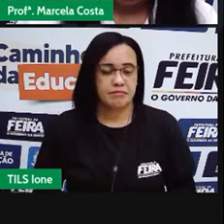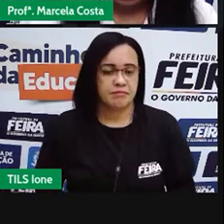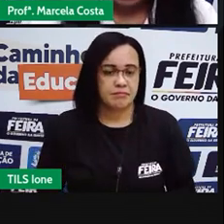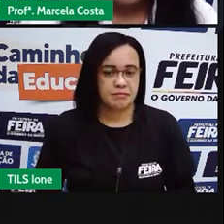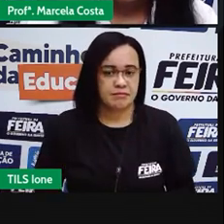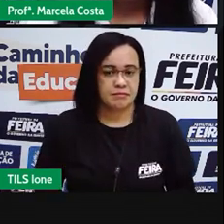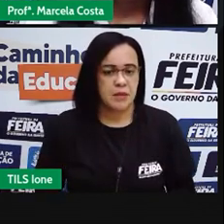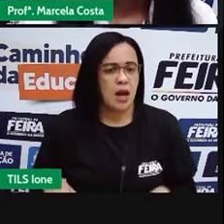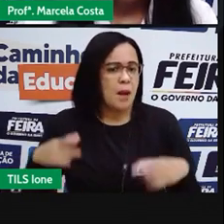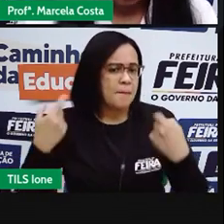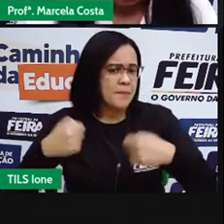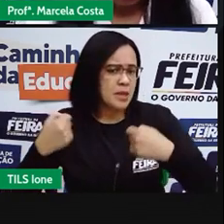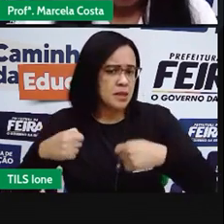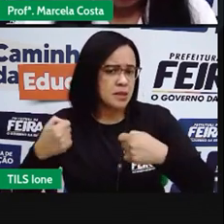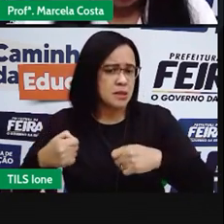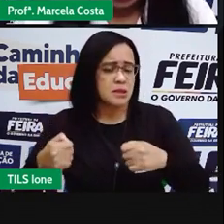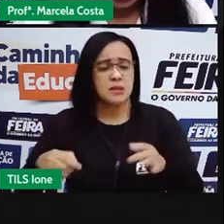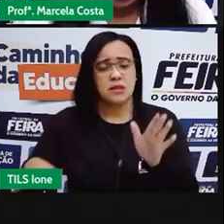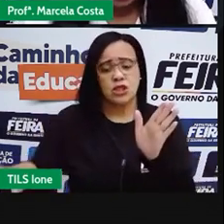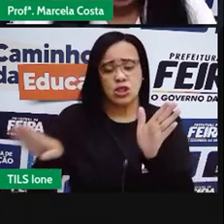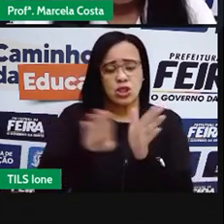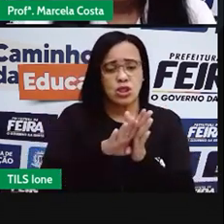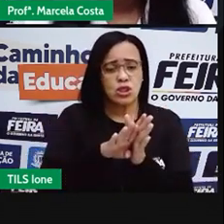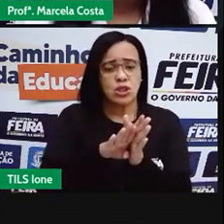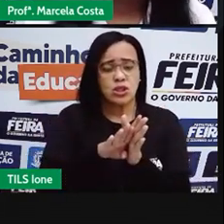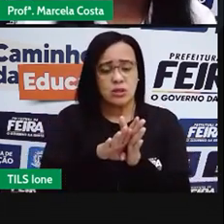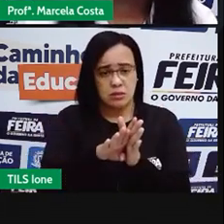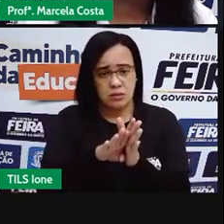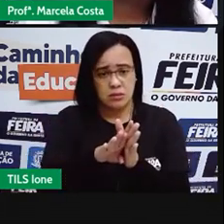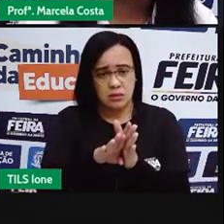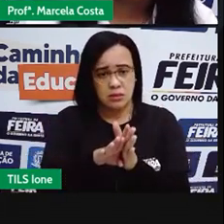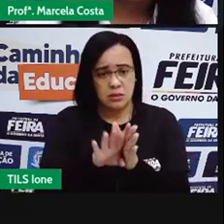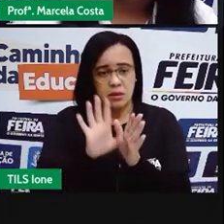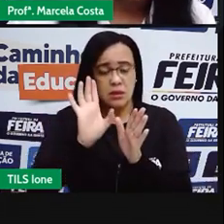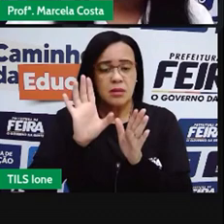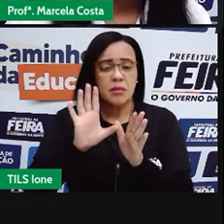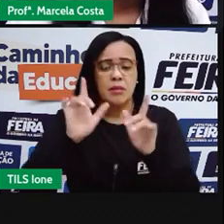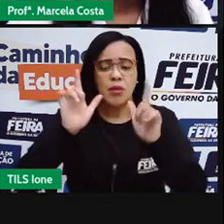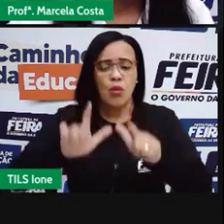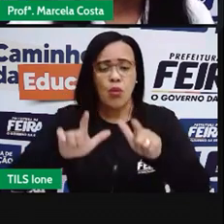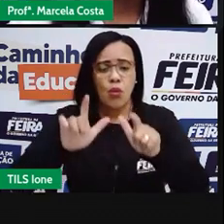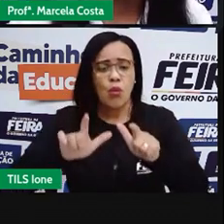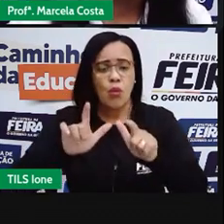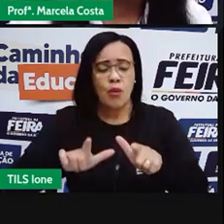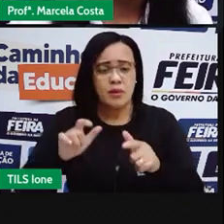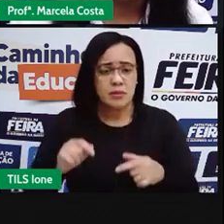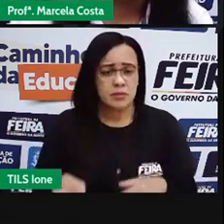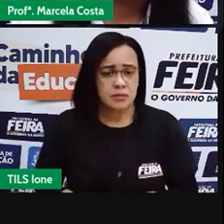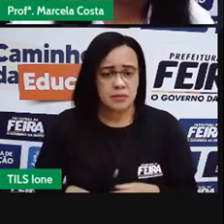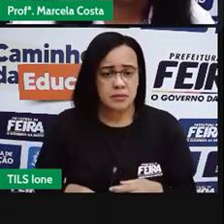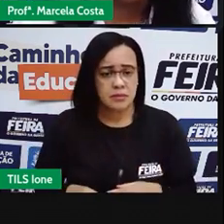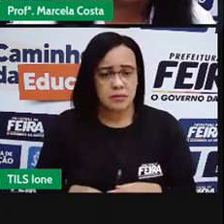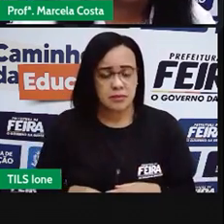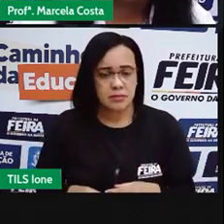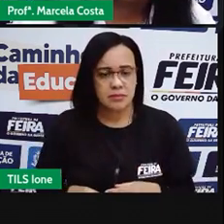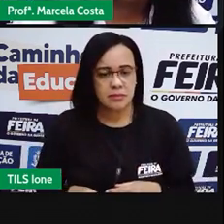chegar no Mestrado de Arte Popular.